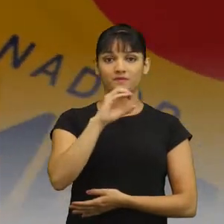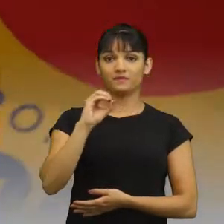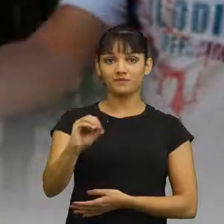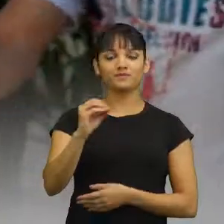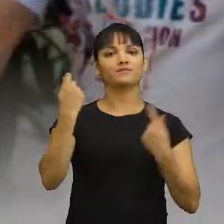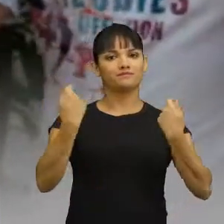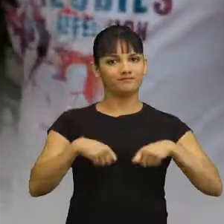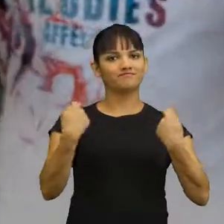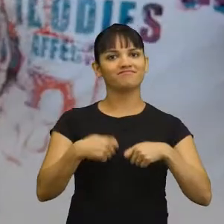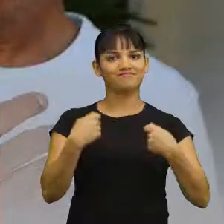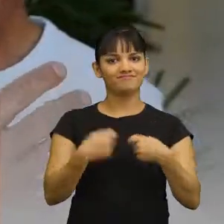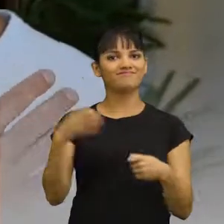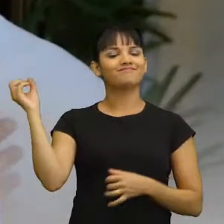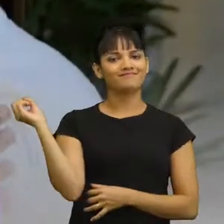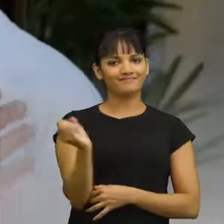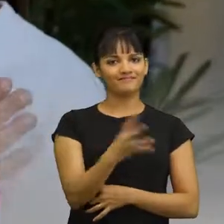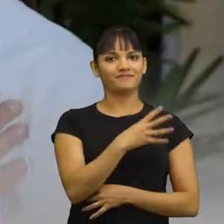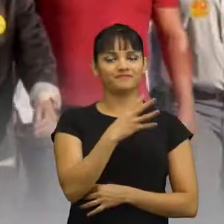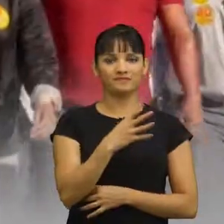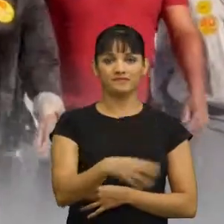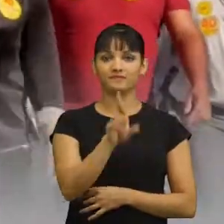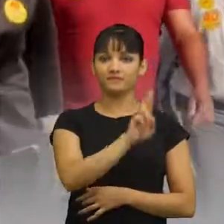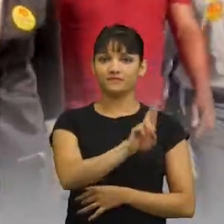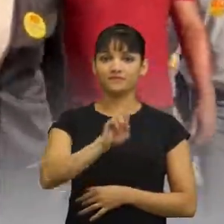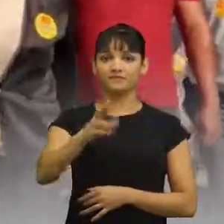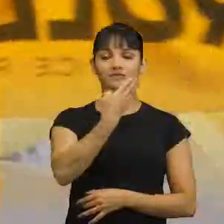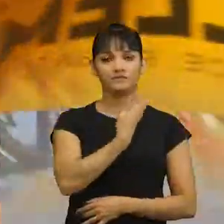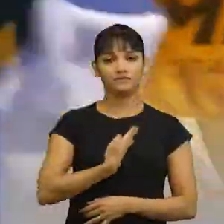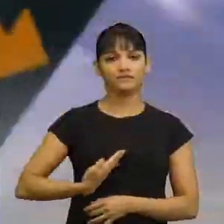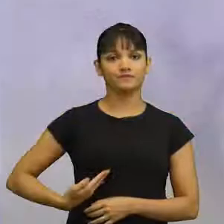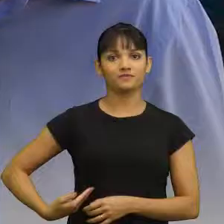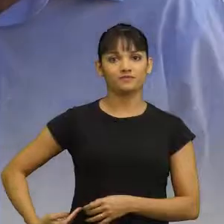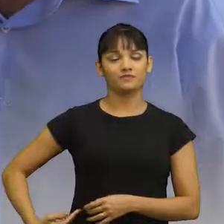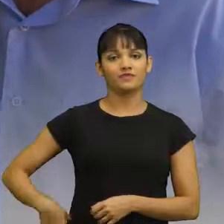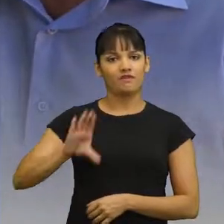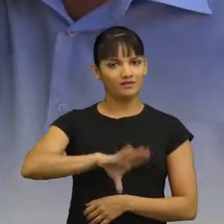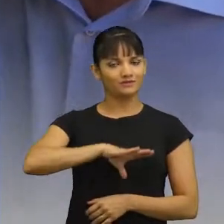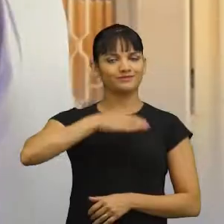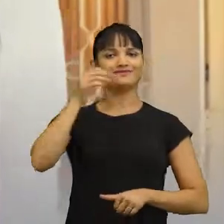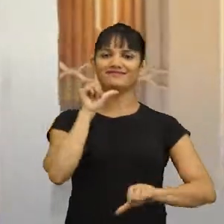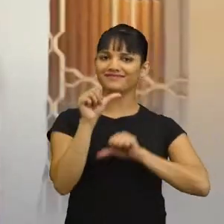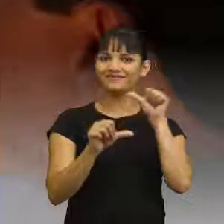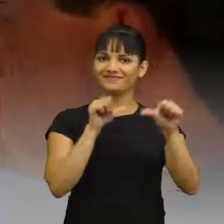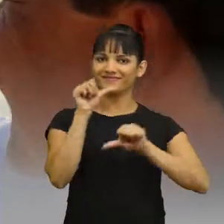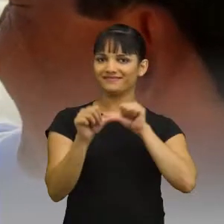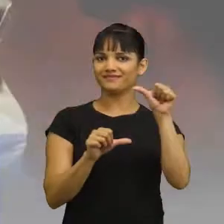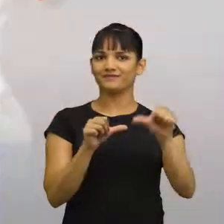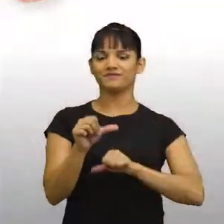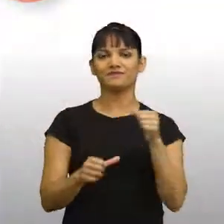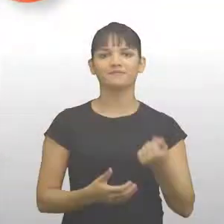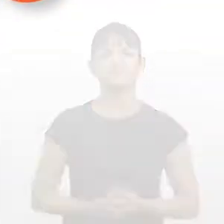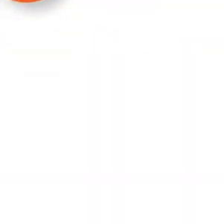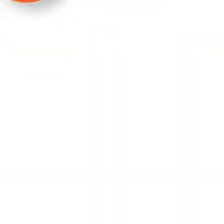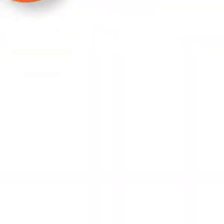É preciso renovar ROLENBERG governador Atitude